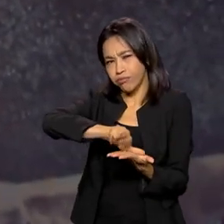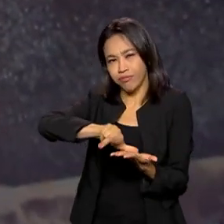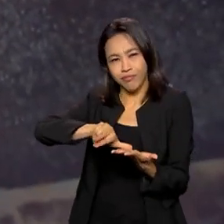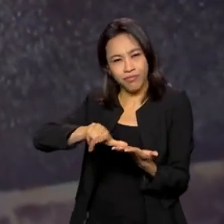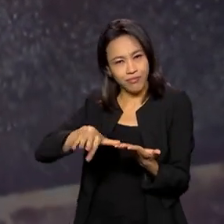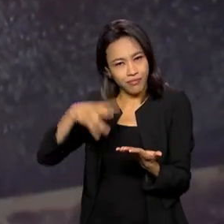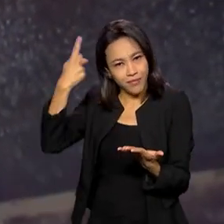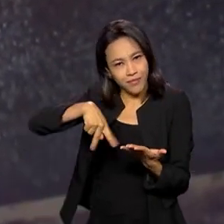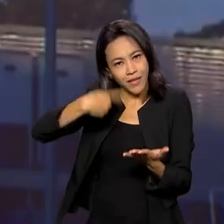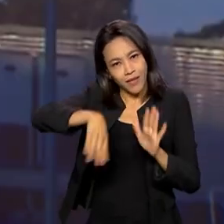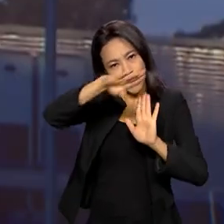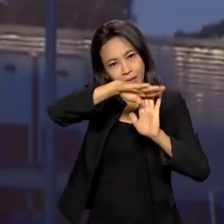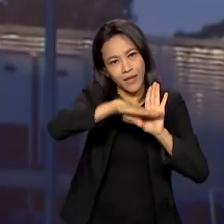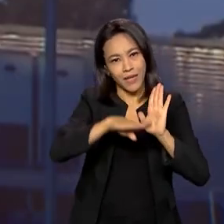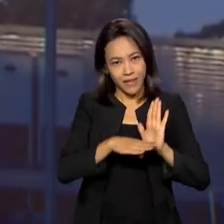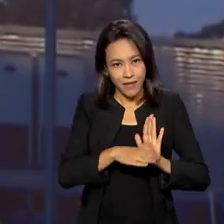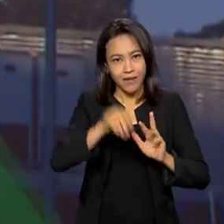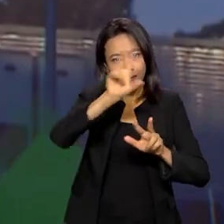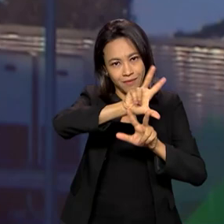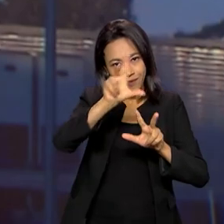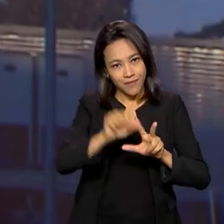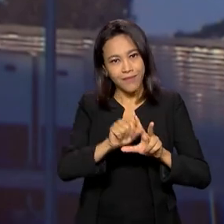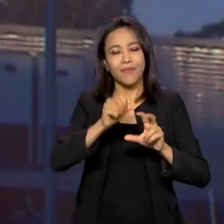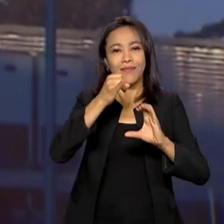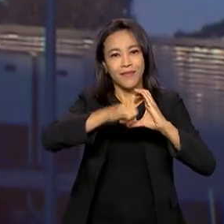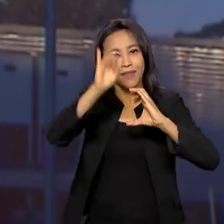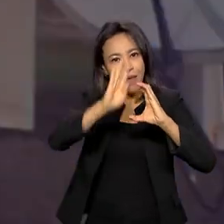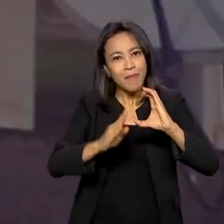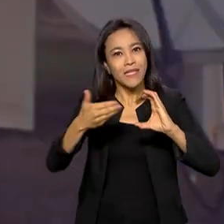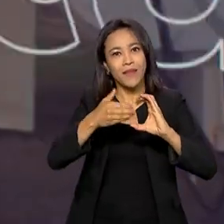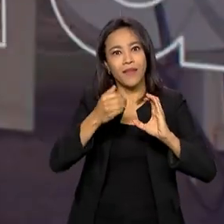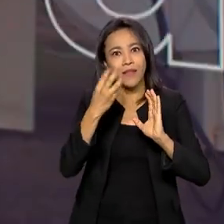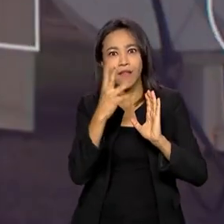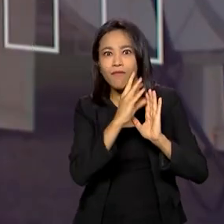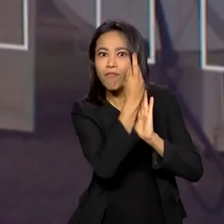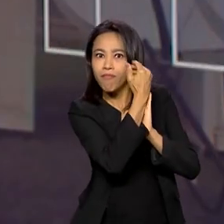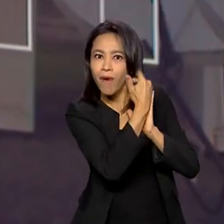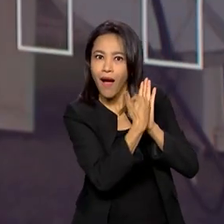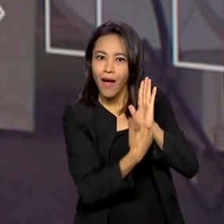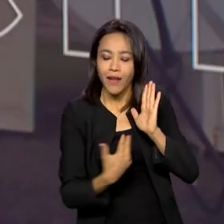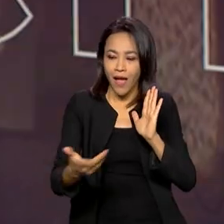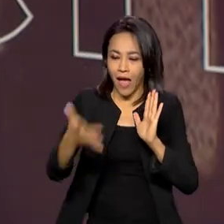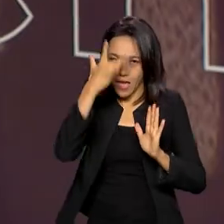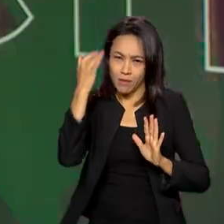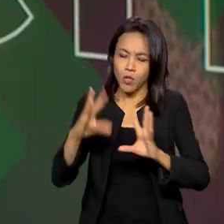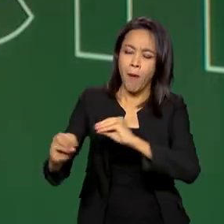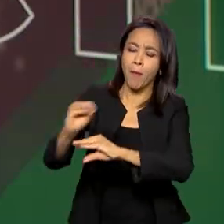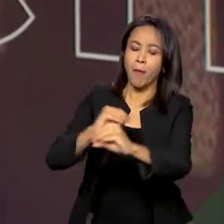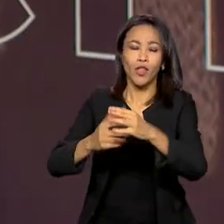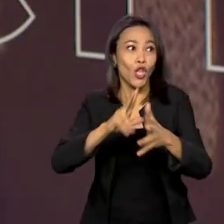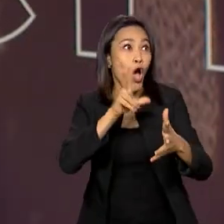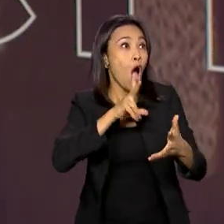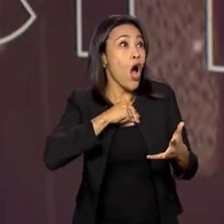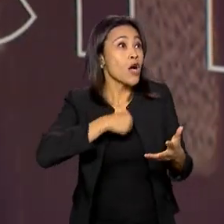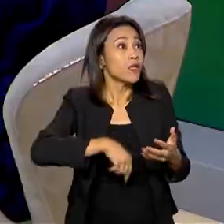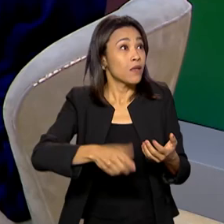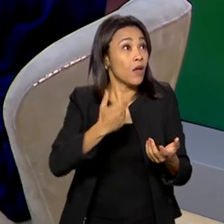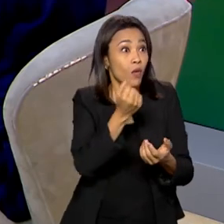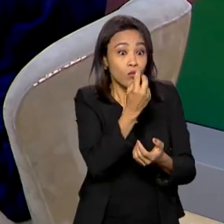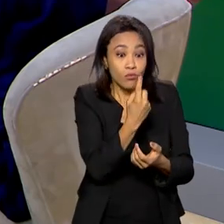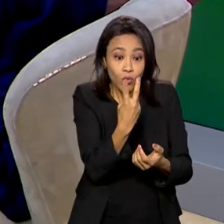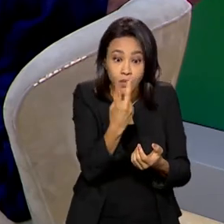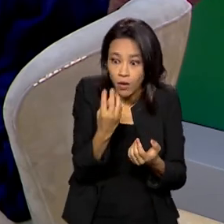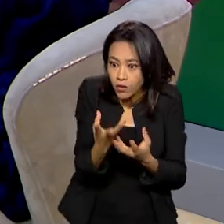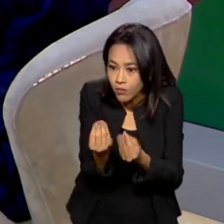canal da IBC que é multiprogramado. E a gente vê a população nossa, eu recebia um, dois canais aqui, eu estou recebendo tantos